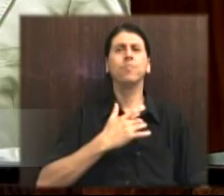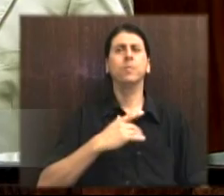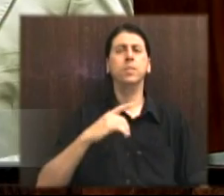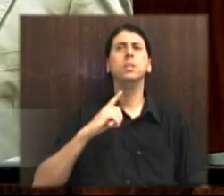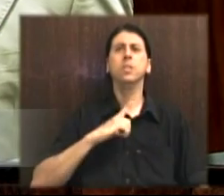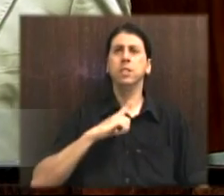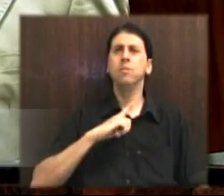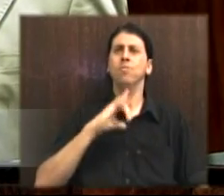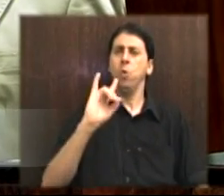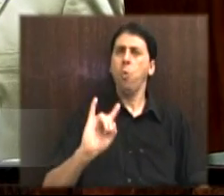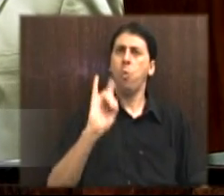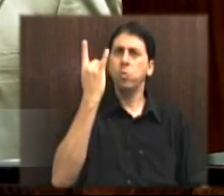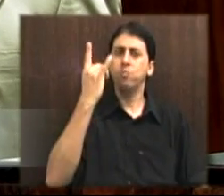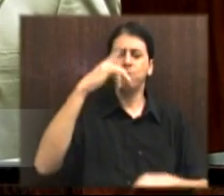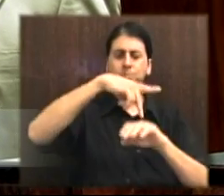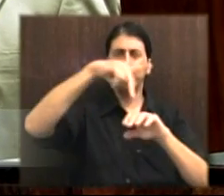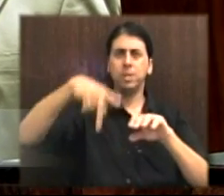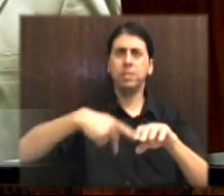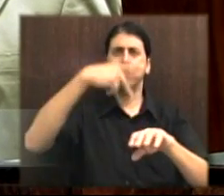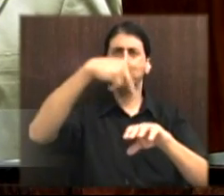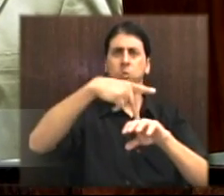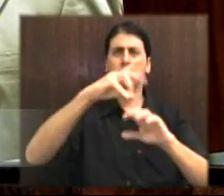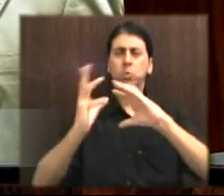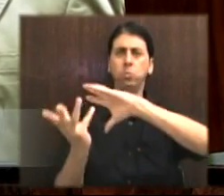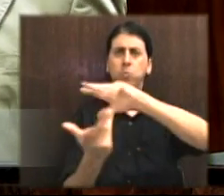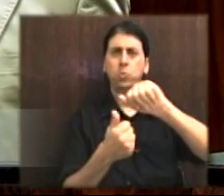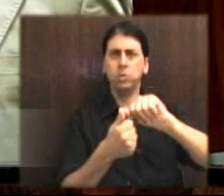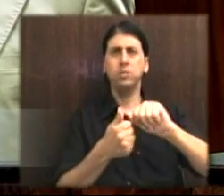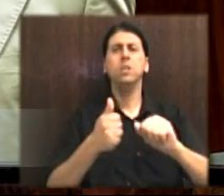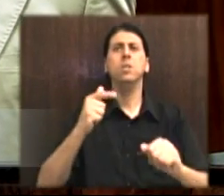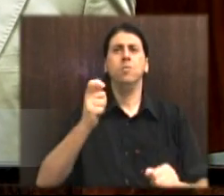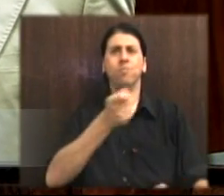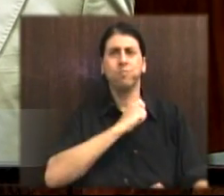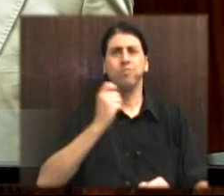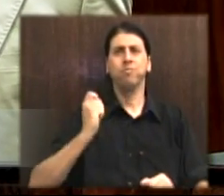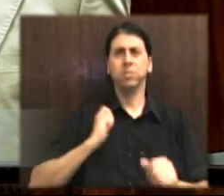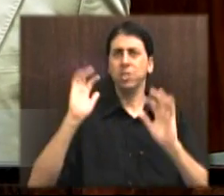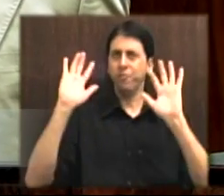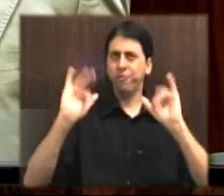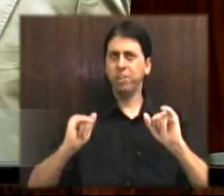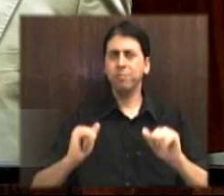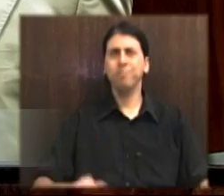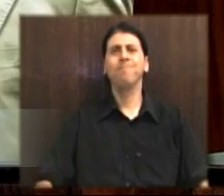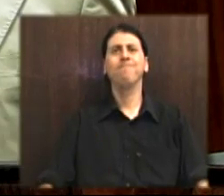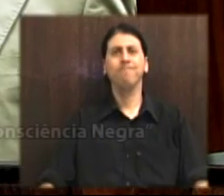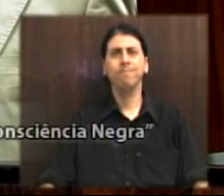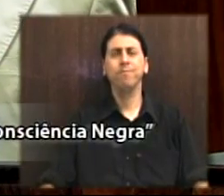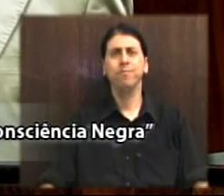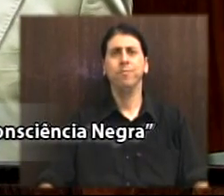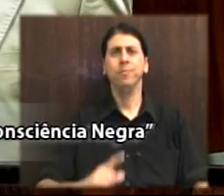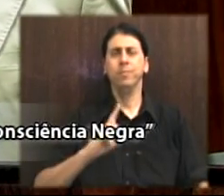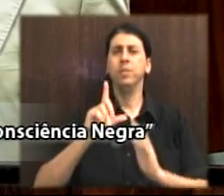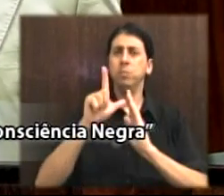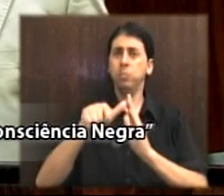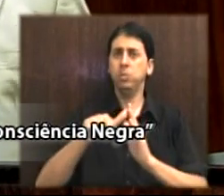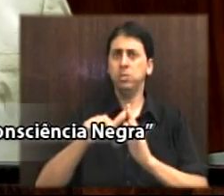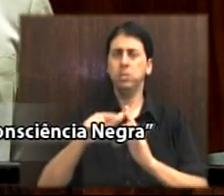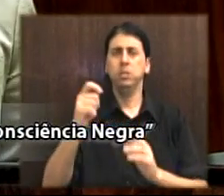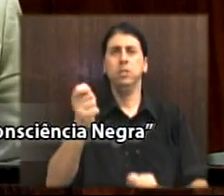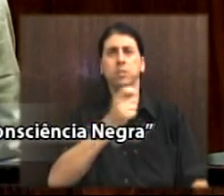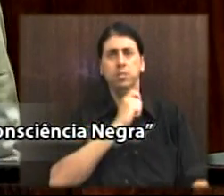foi o último país do mundo a abolir a escravatura. E, após a abolição,